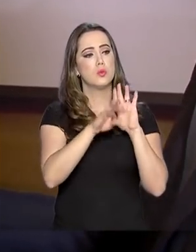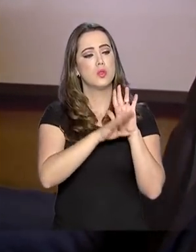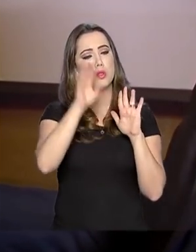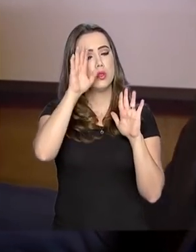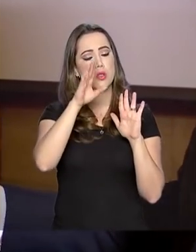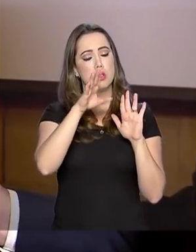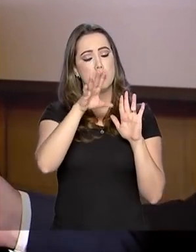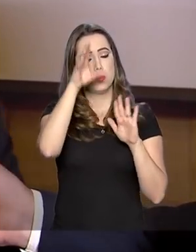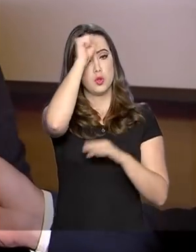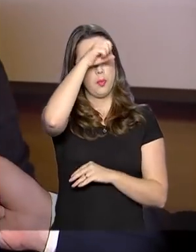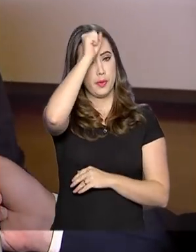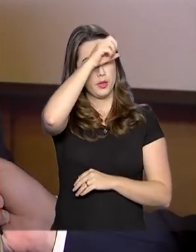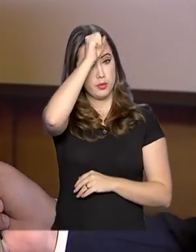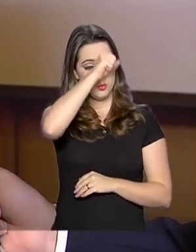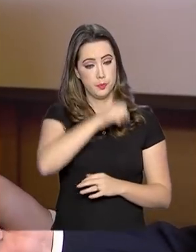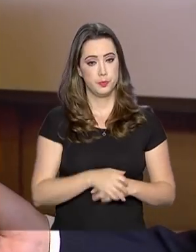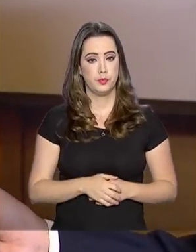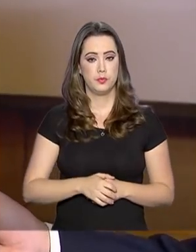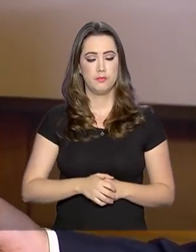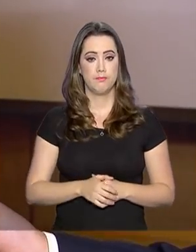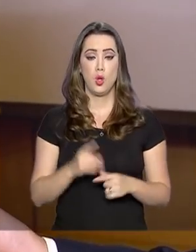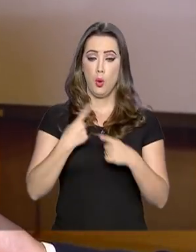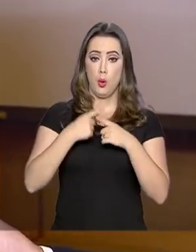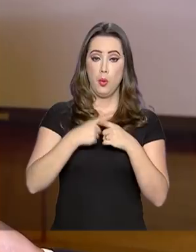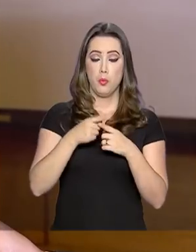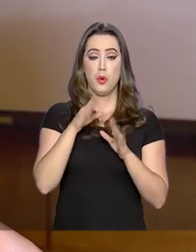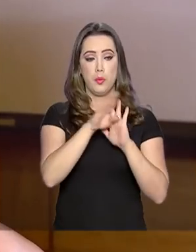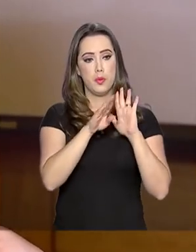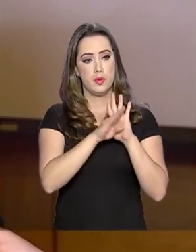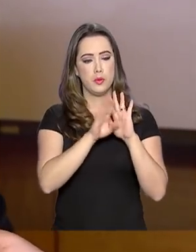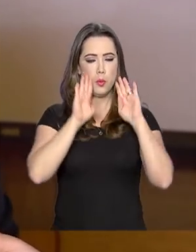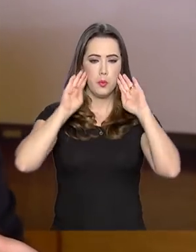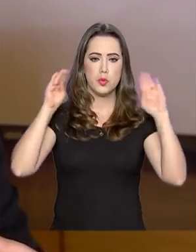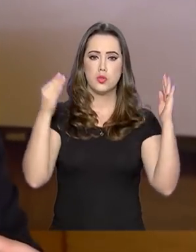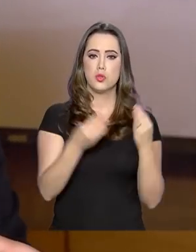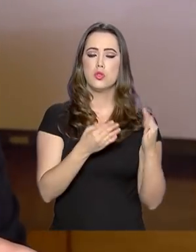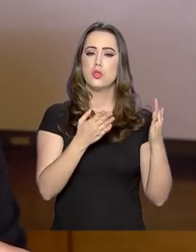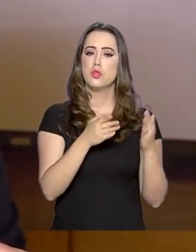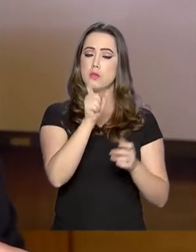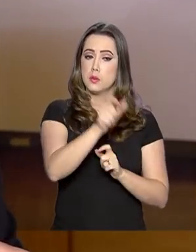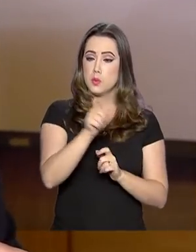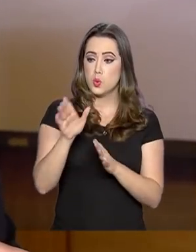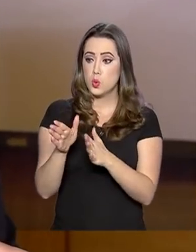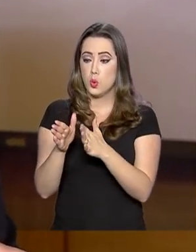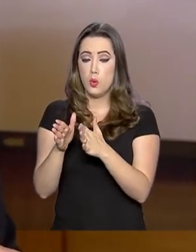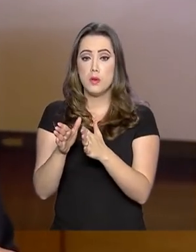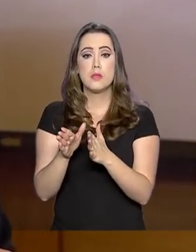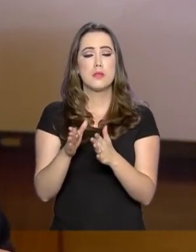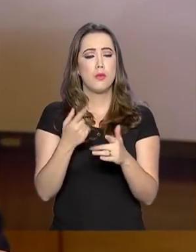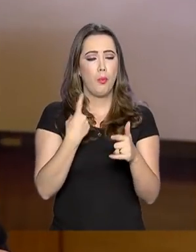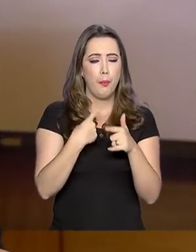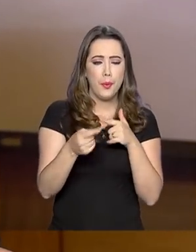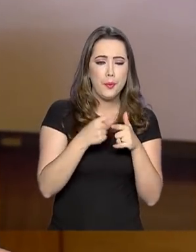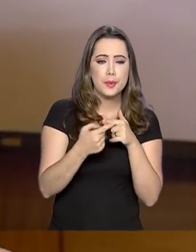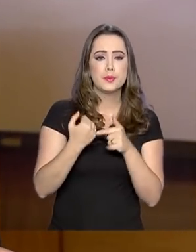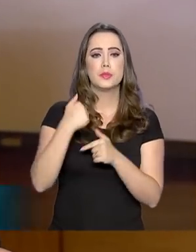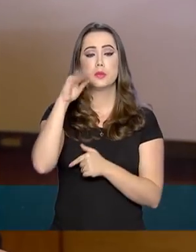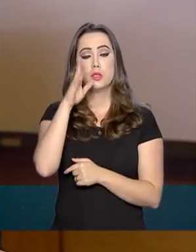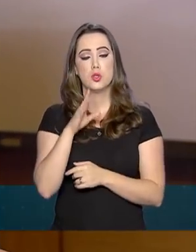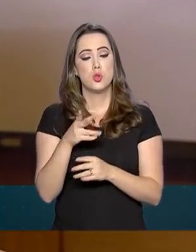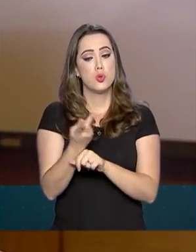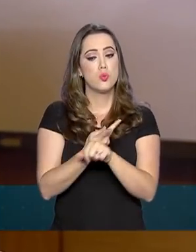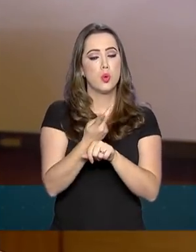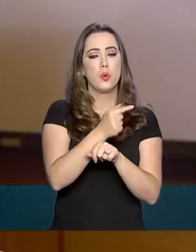O programa de aprendizagem é voltado para a população mais vulnerável. E como o programa é um extrato da sociedade, a gente tem que... A população mais